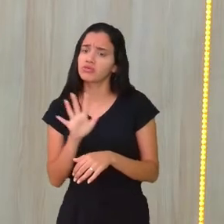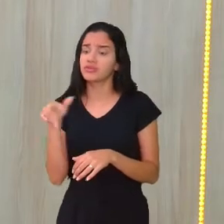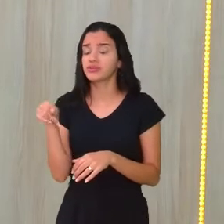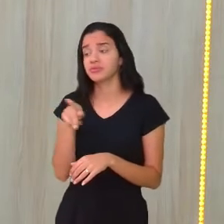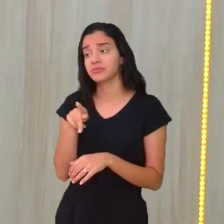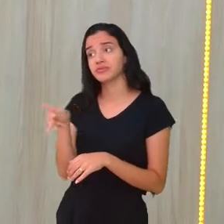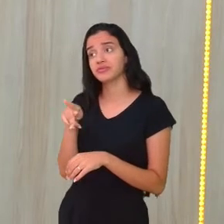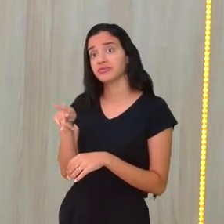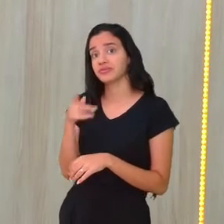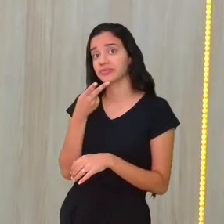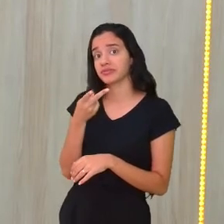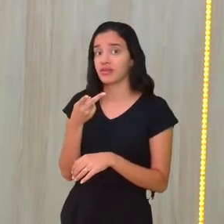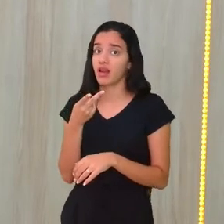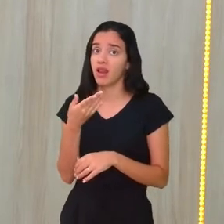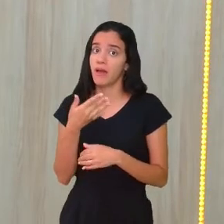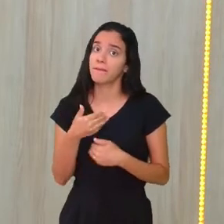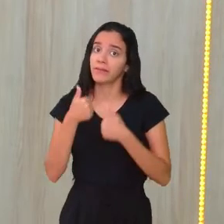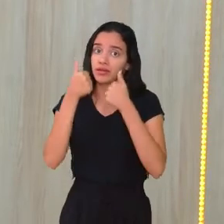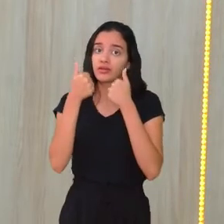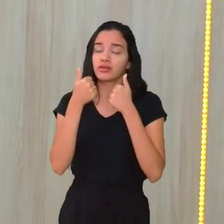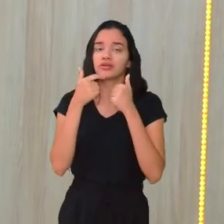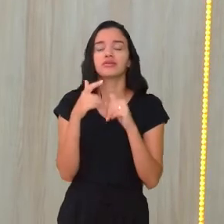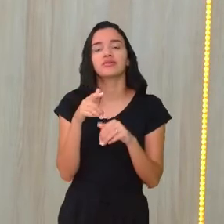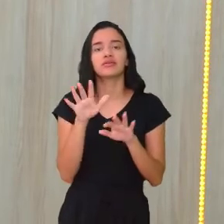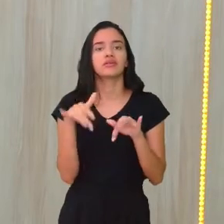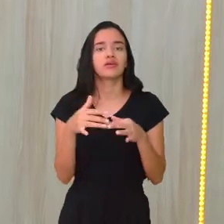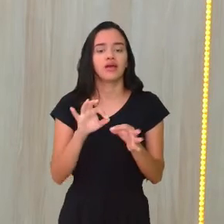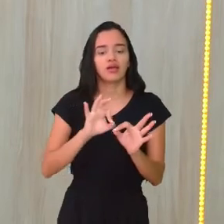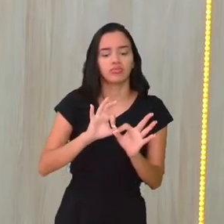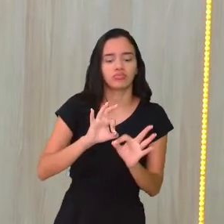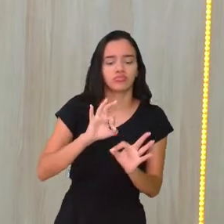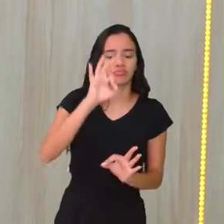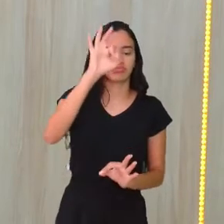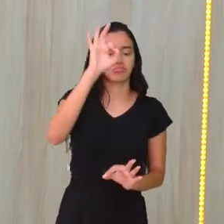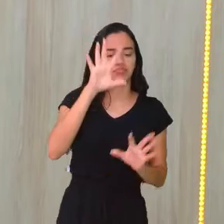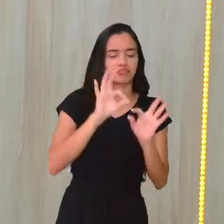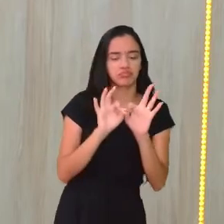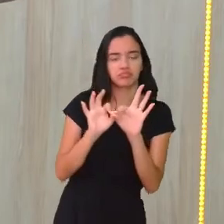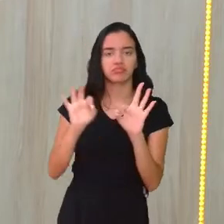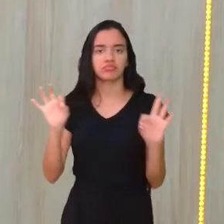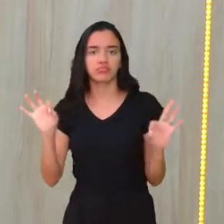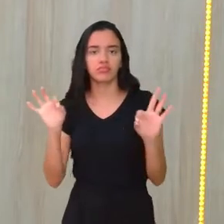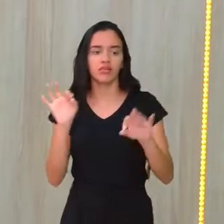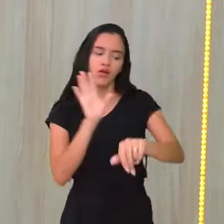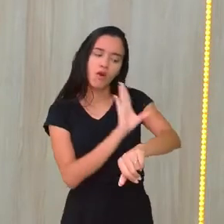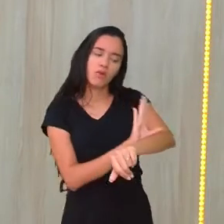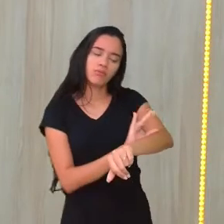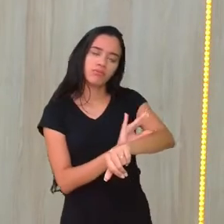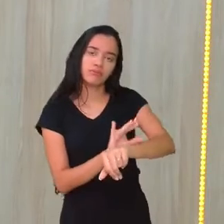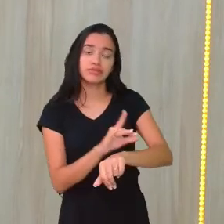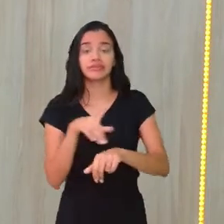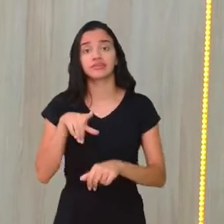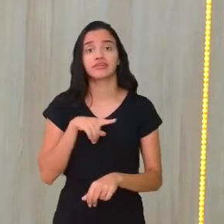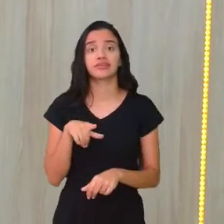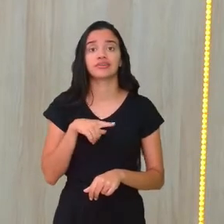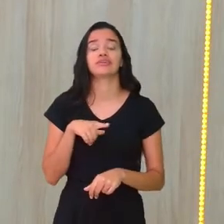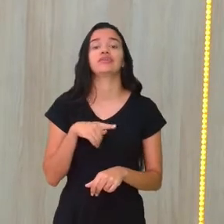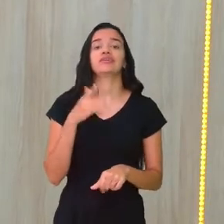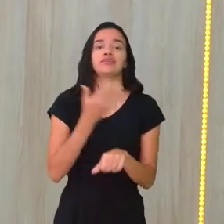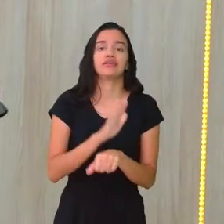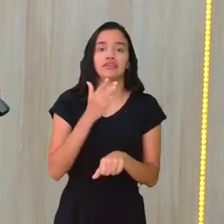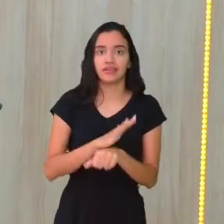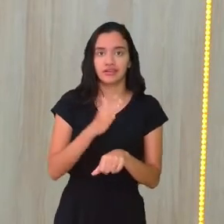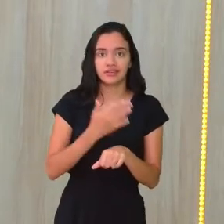pode falar melhor, eu desconheço para medir, né? Quanto de massa muscular, como ele disse, tem que trabalhar os dois lados.